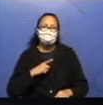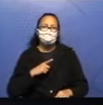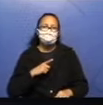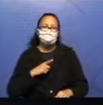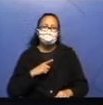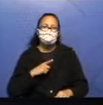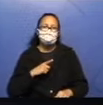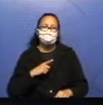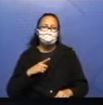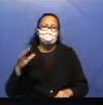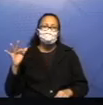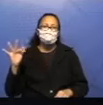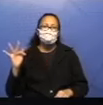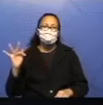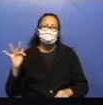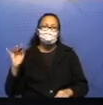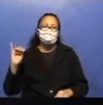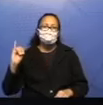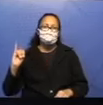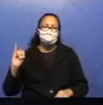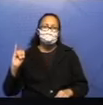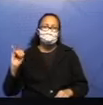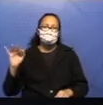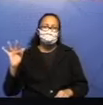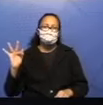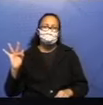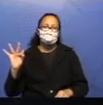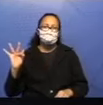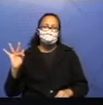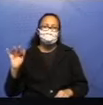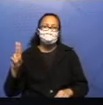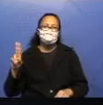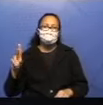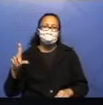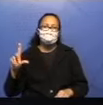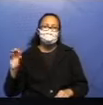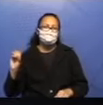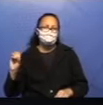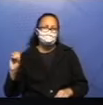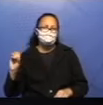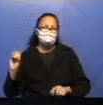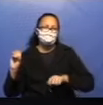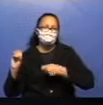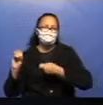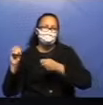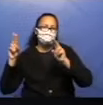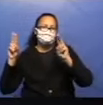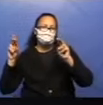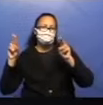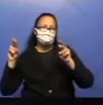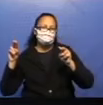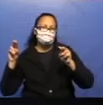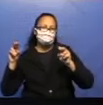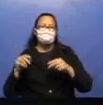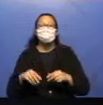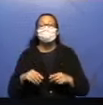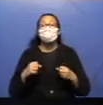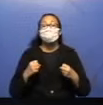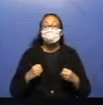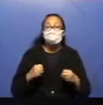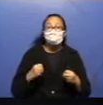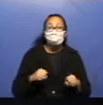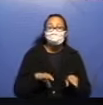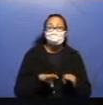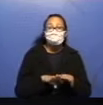tem que ter um título. Todo texto tem um nome, que a gente chama de título. Tem que ter parágrafo, que começa com letra